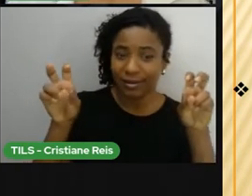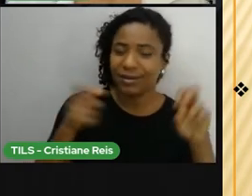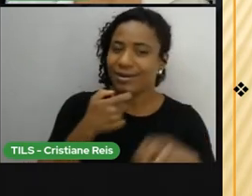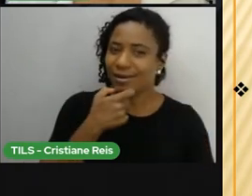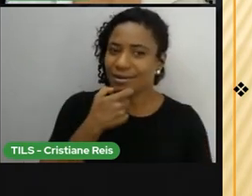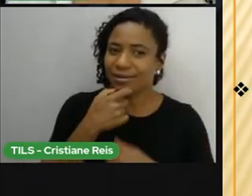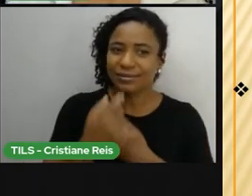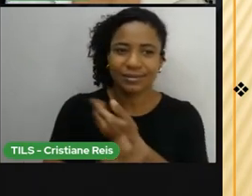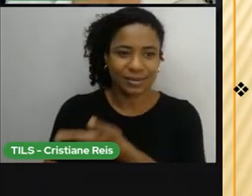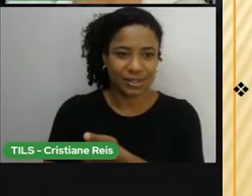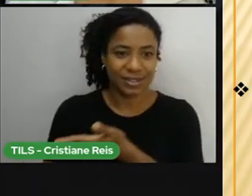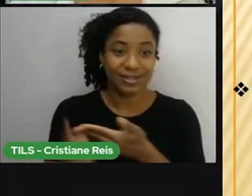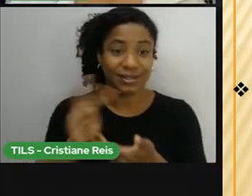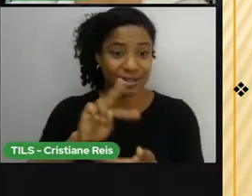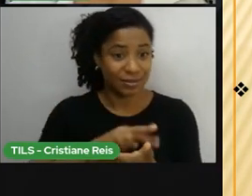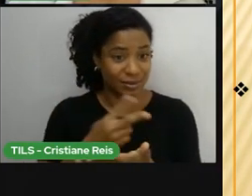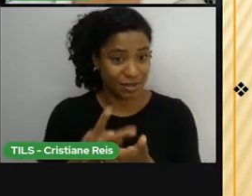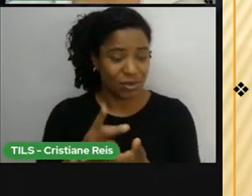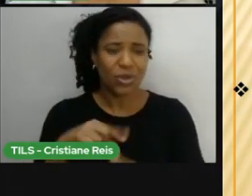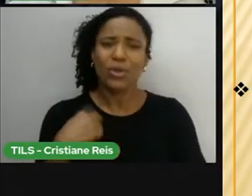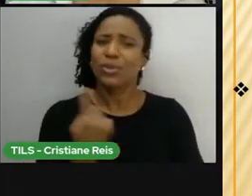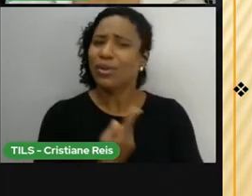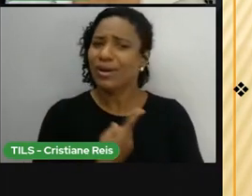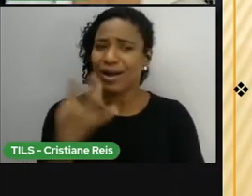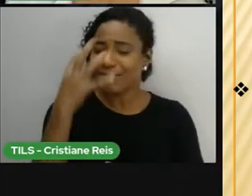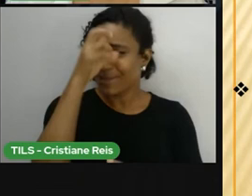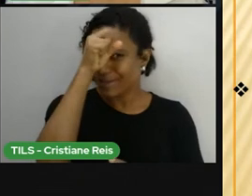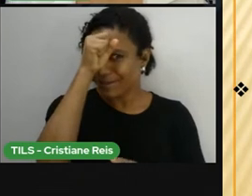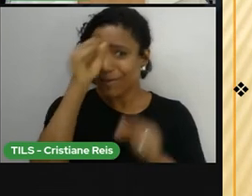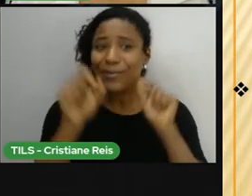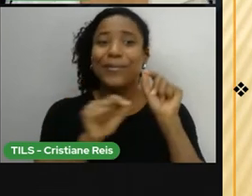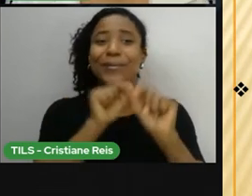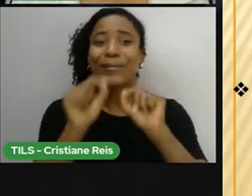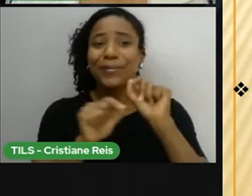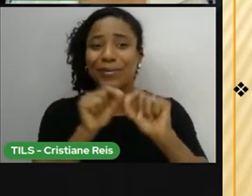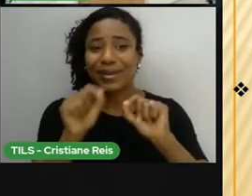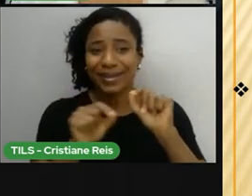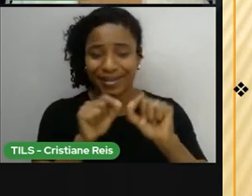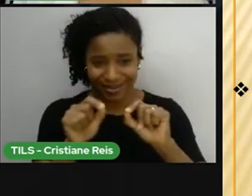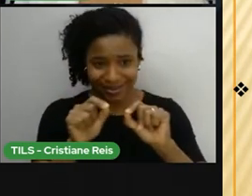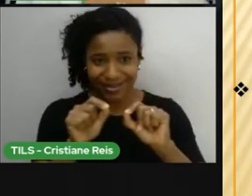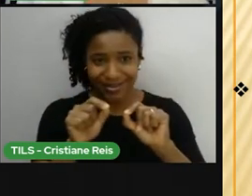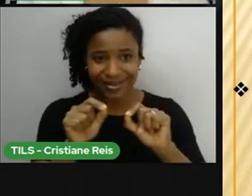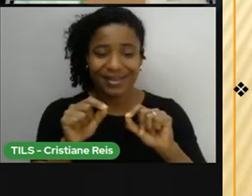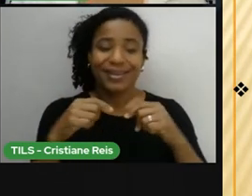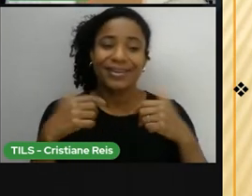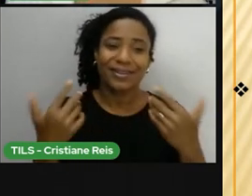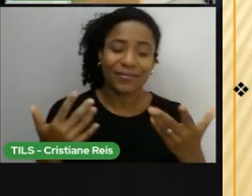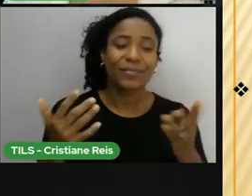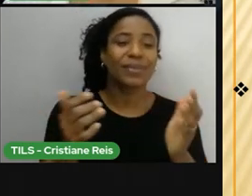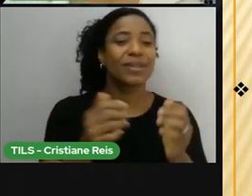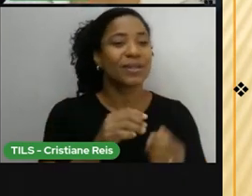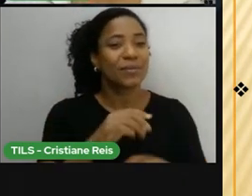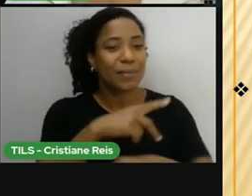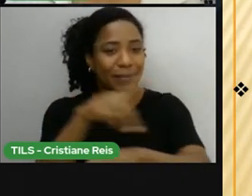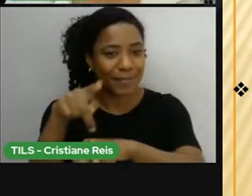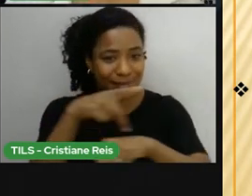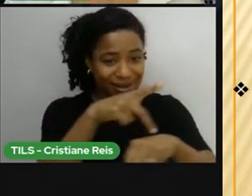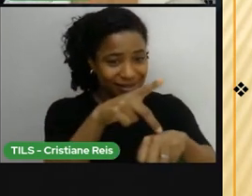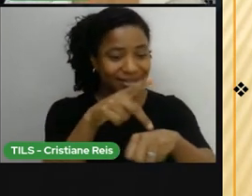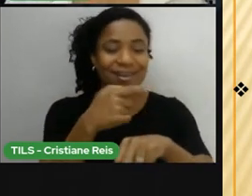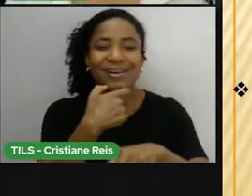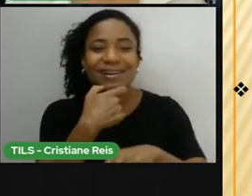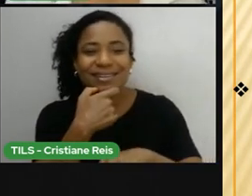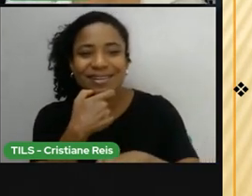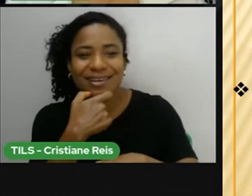O que nós Aprendemos hoje? Muita coisa Não foi? Conhecemos um pouco Sobre os países Que falam inglês Como língua materna